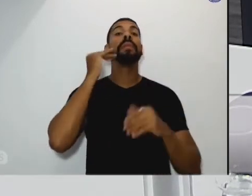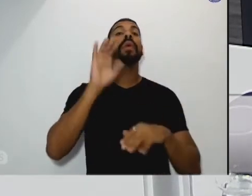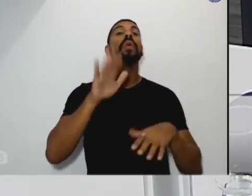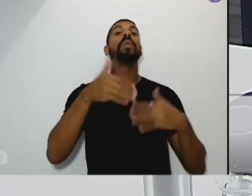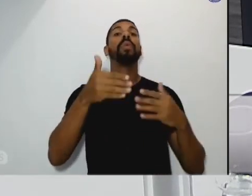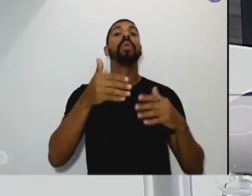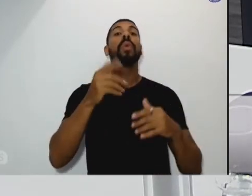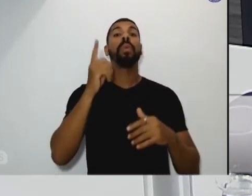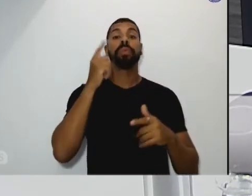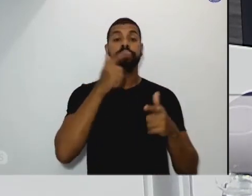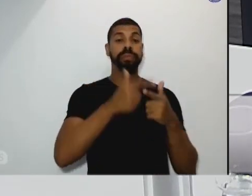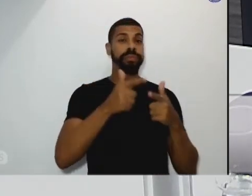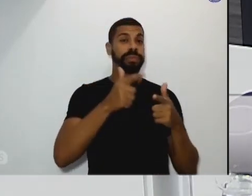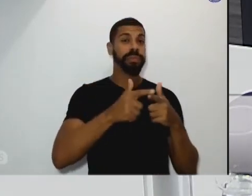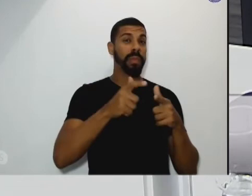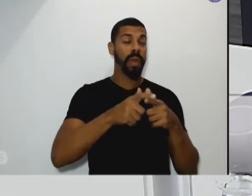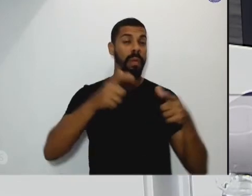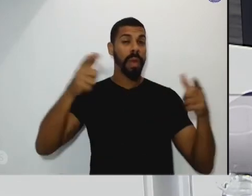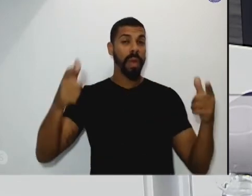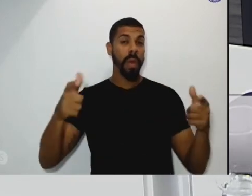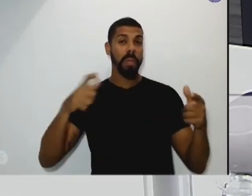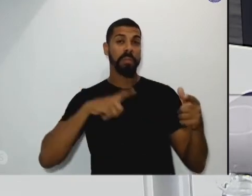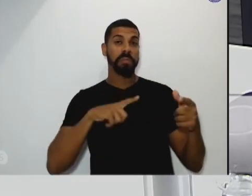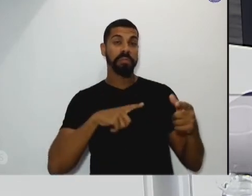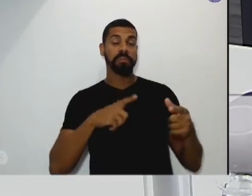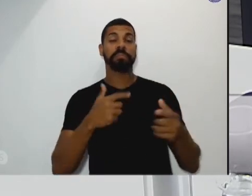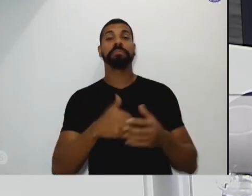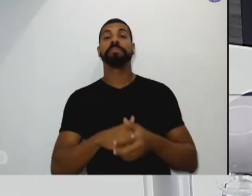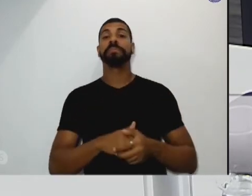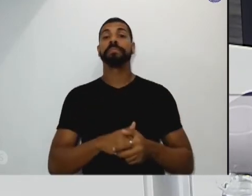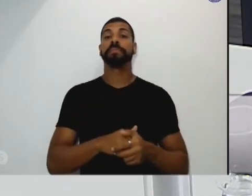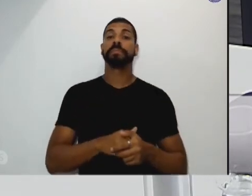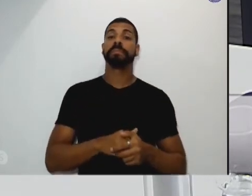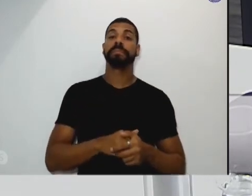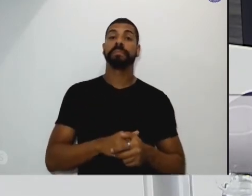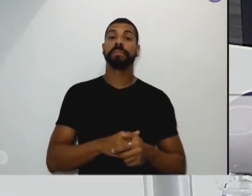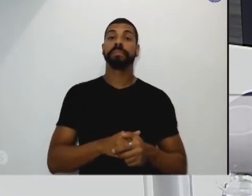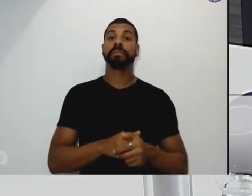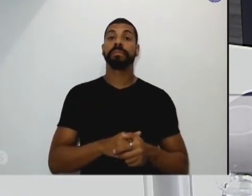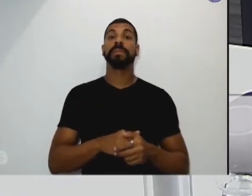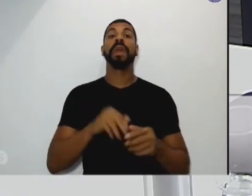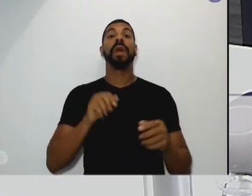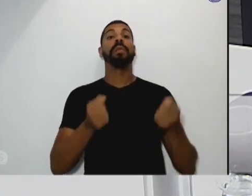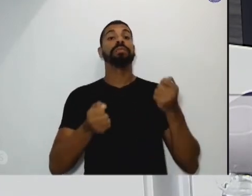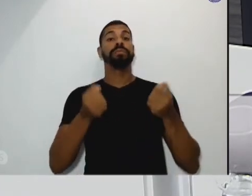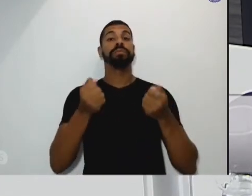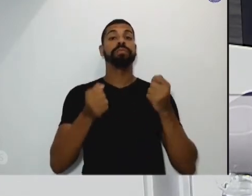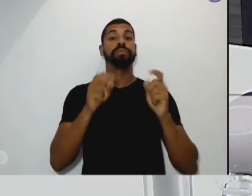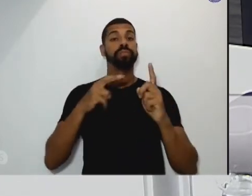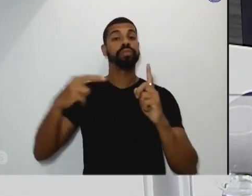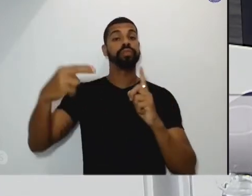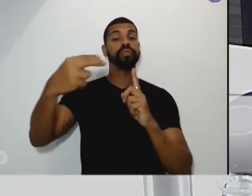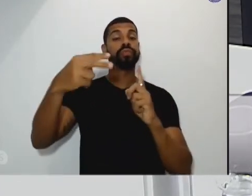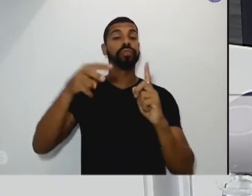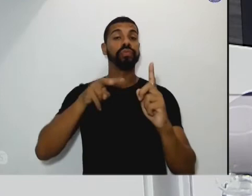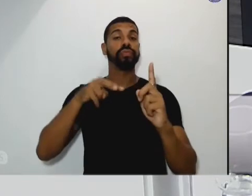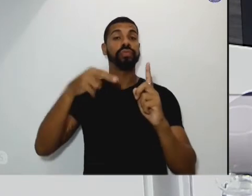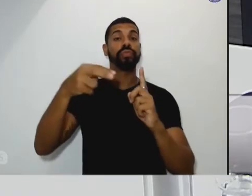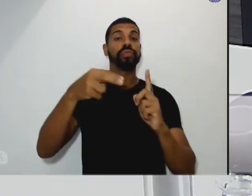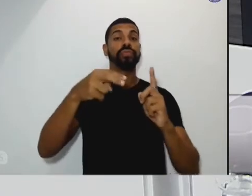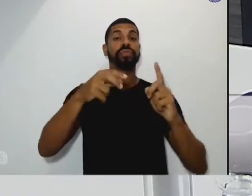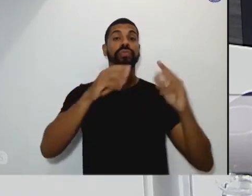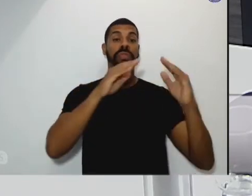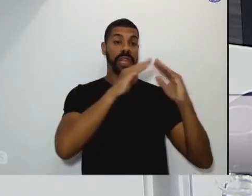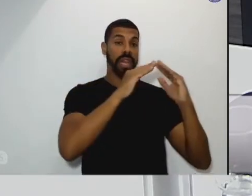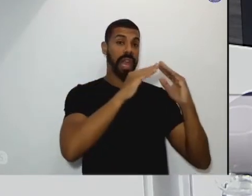se ela quiser a gente faz o acompanhamento faz a a ronda na residência no trabalho então a gente tem que